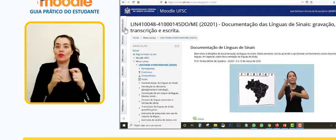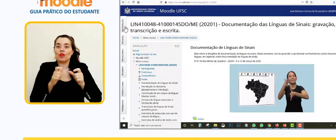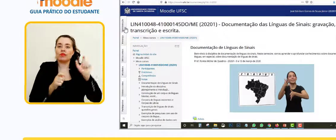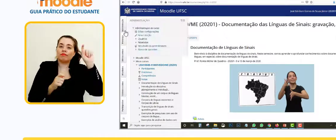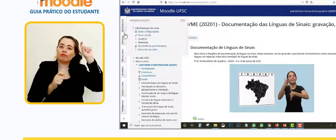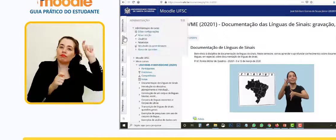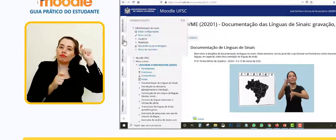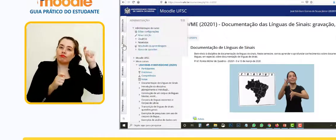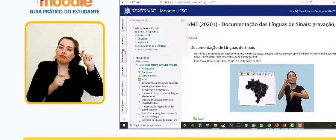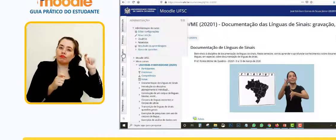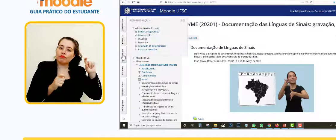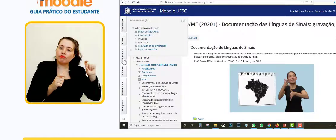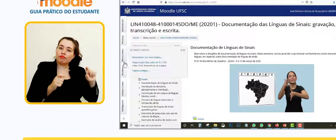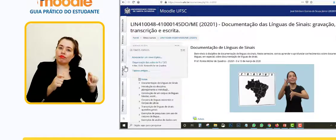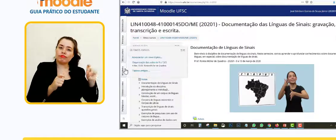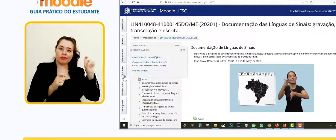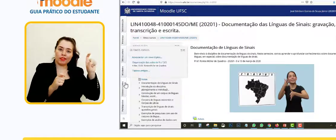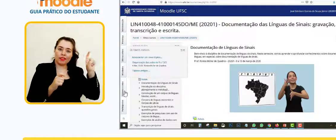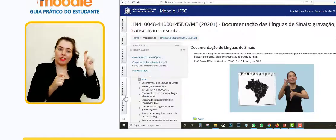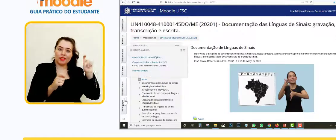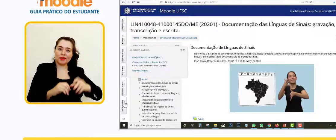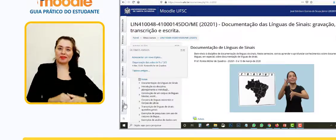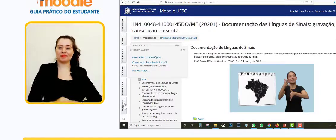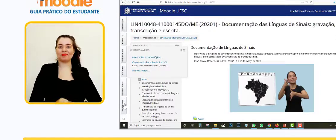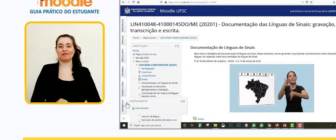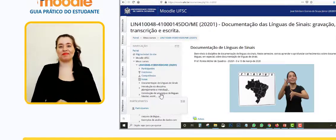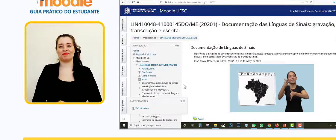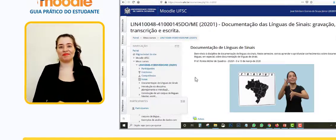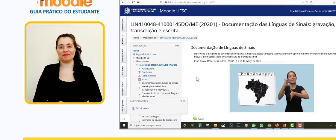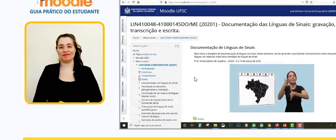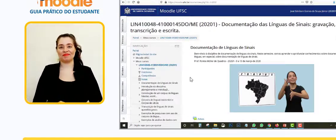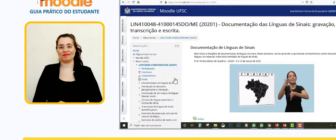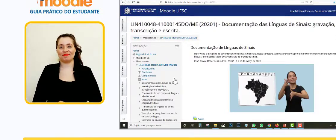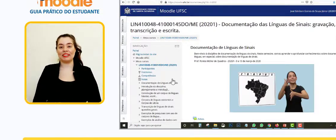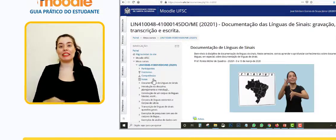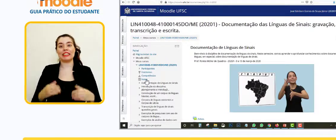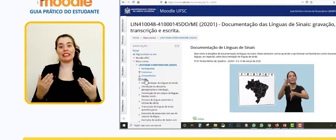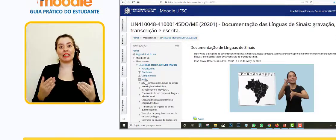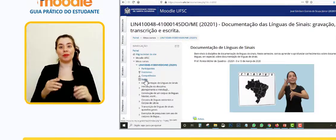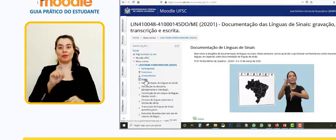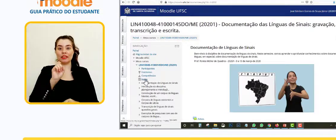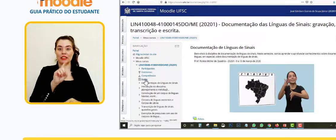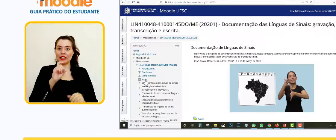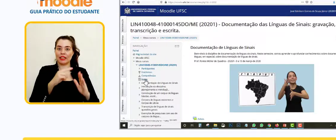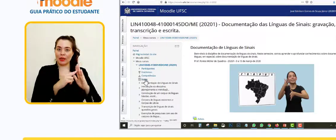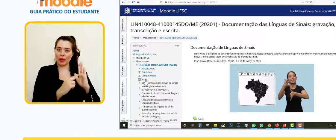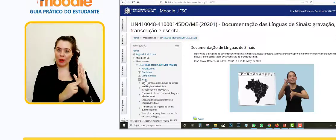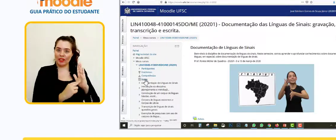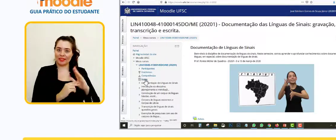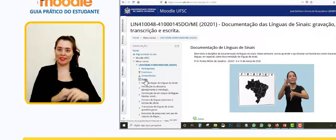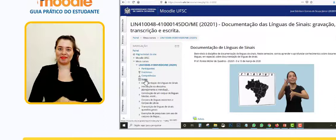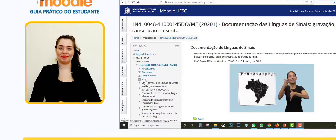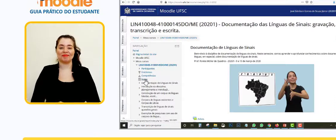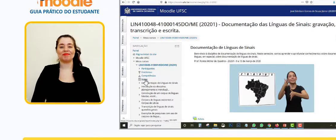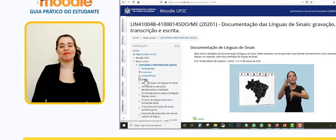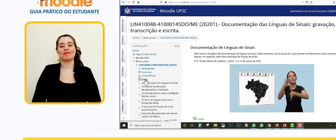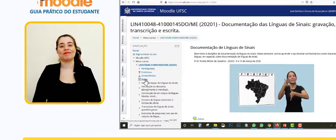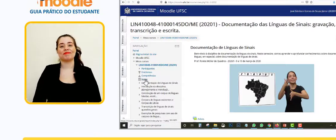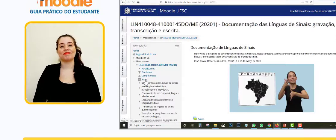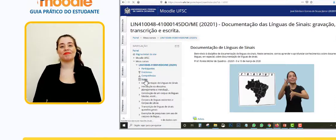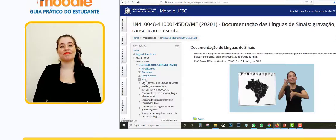ele pode estar retraído aqui nas abas laterais, então vamos clicar em notas.